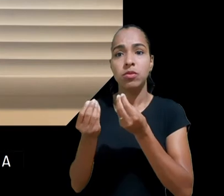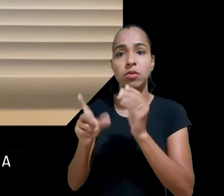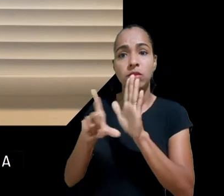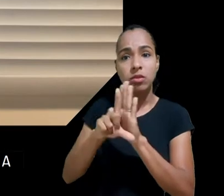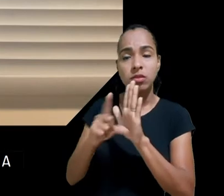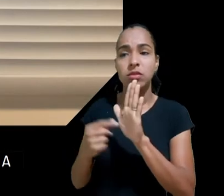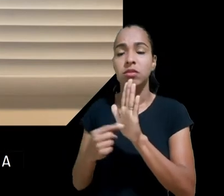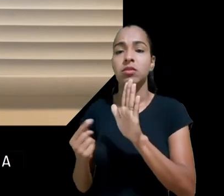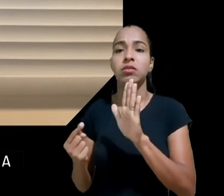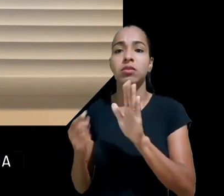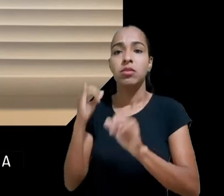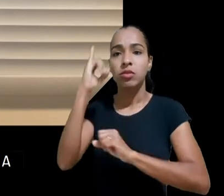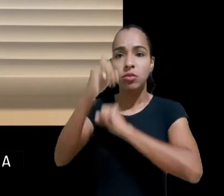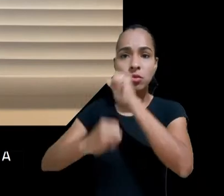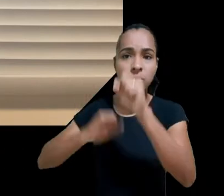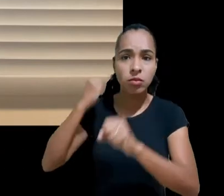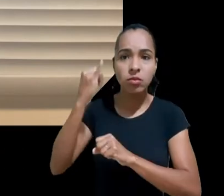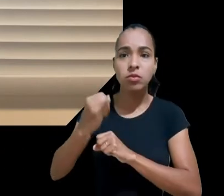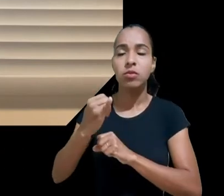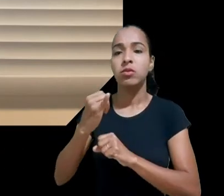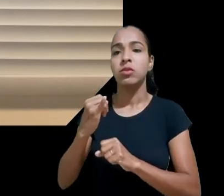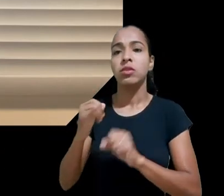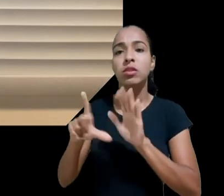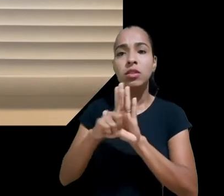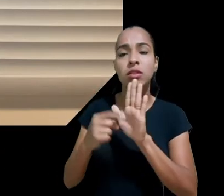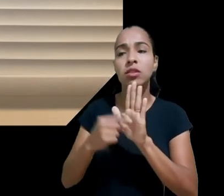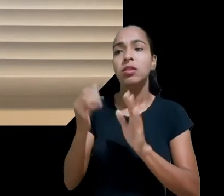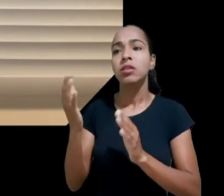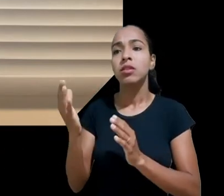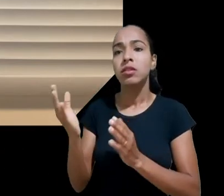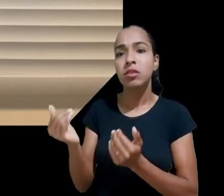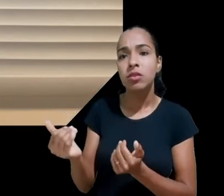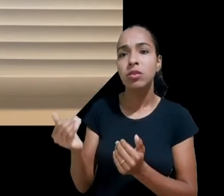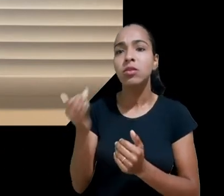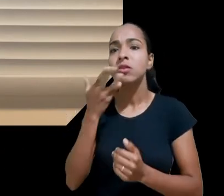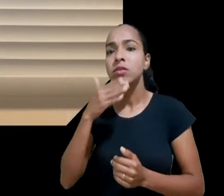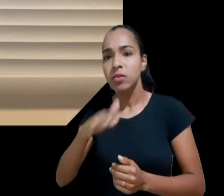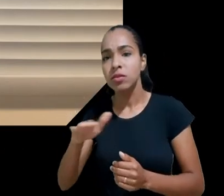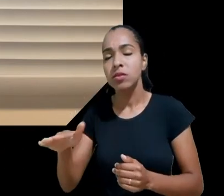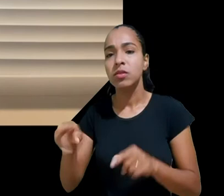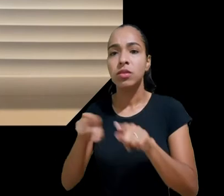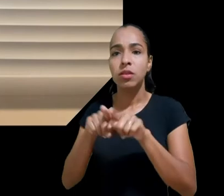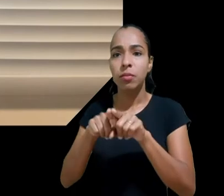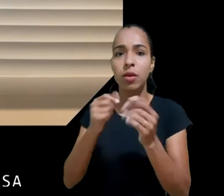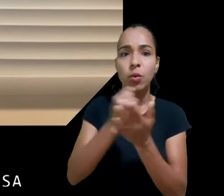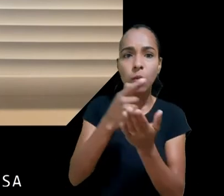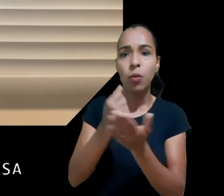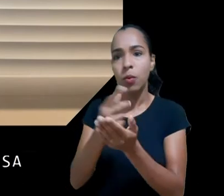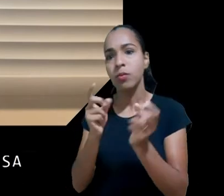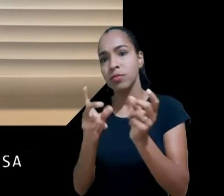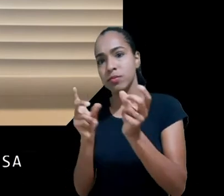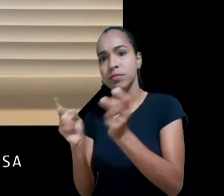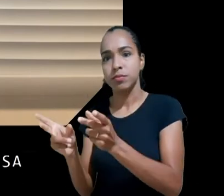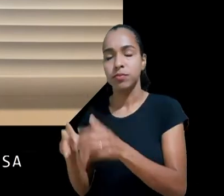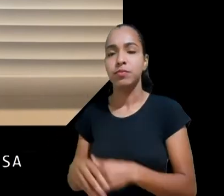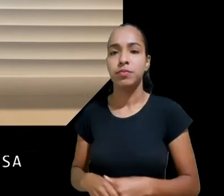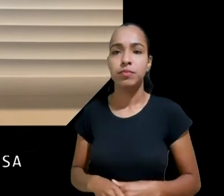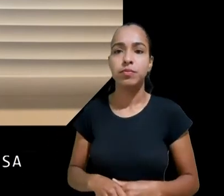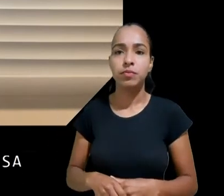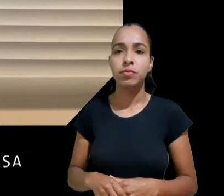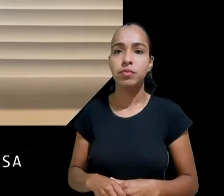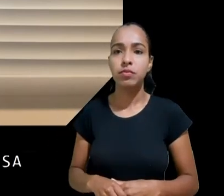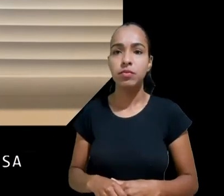do Estatuto da Criança e do Adolescente, do Código de Defesa do Consumidor. Dito isso, eu sustento sim que é possível